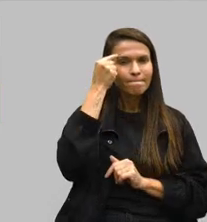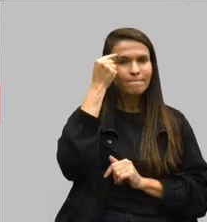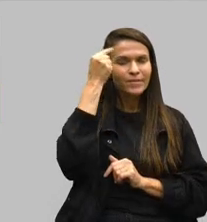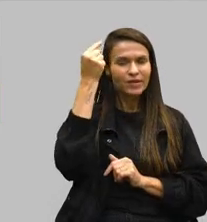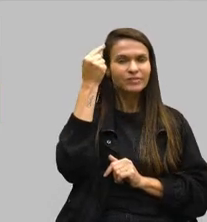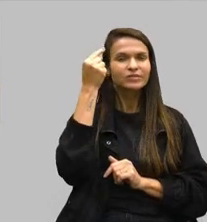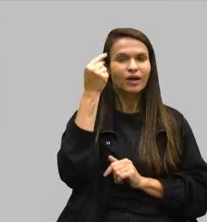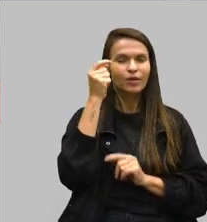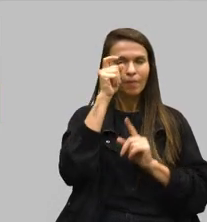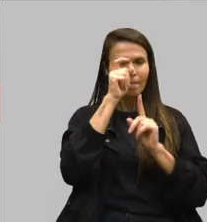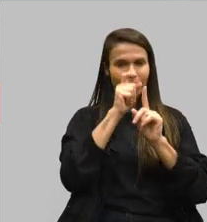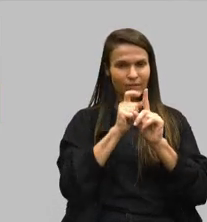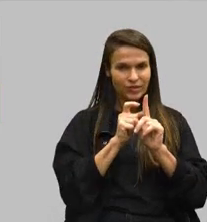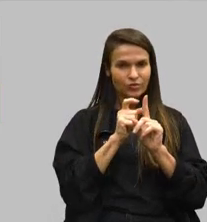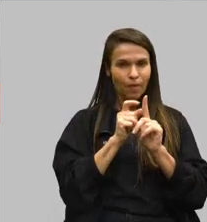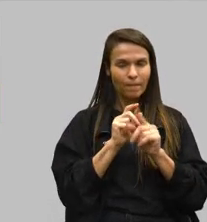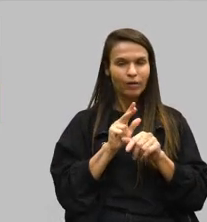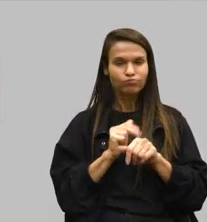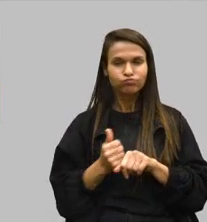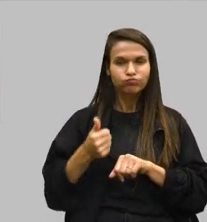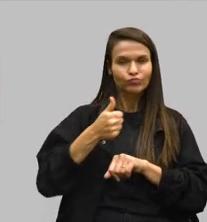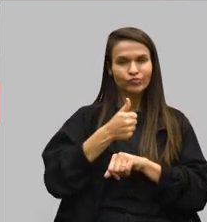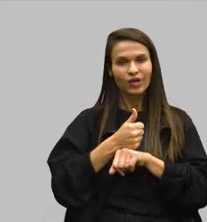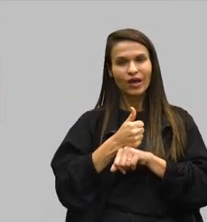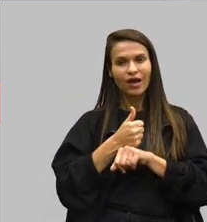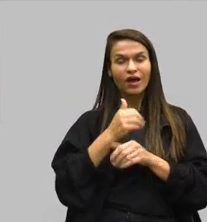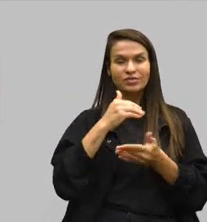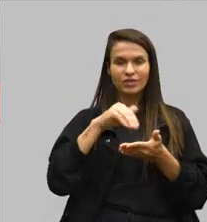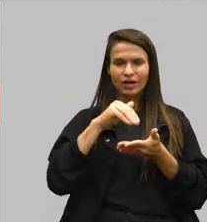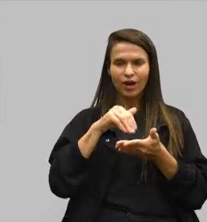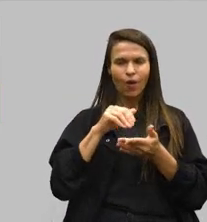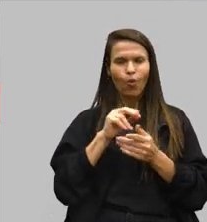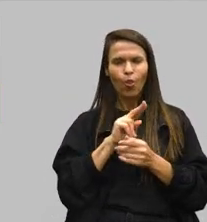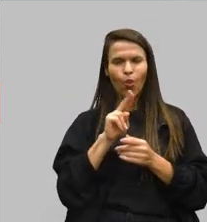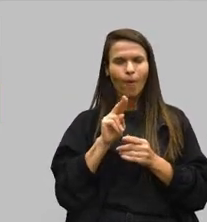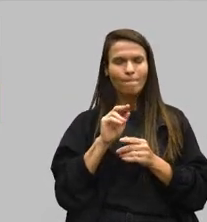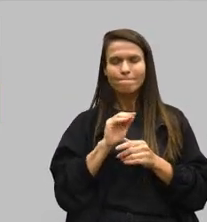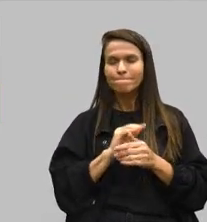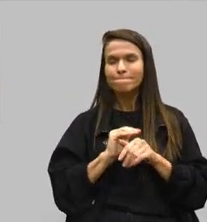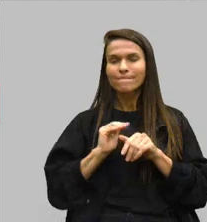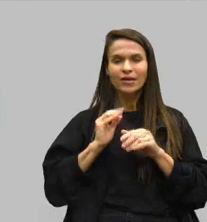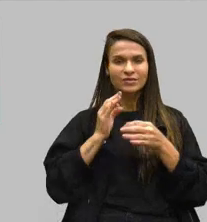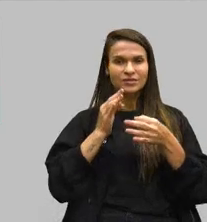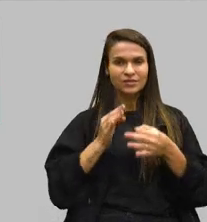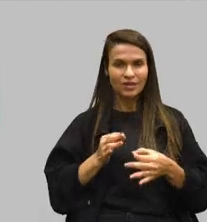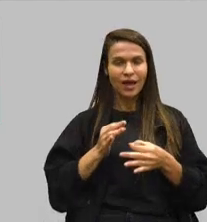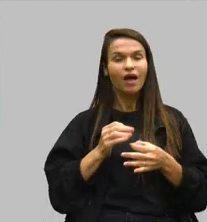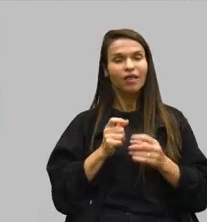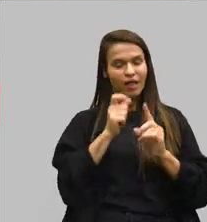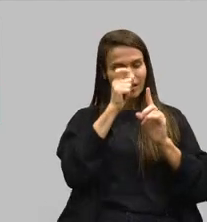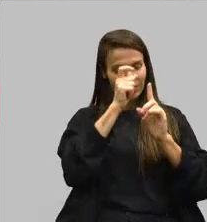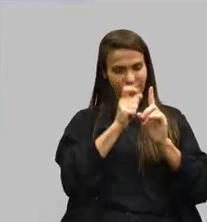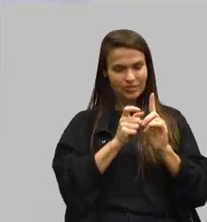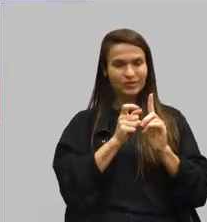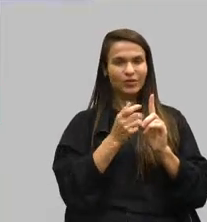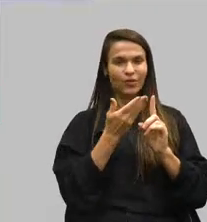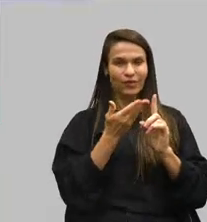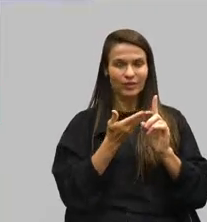pares para assumir a secretaria, eu acho que o nome mais adequado é o da senhora mesmo.